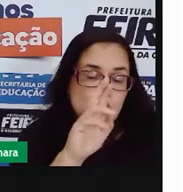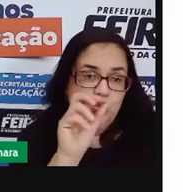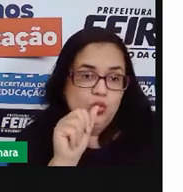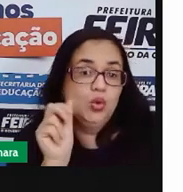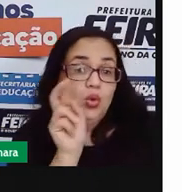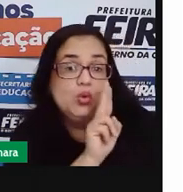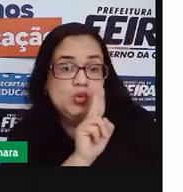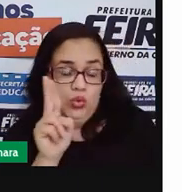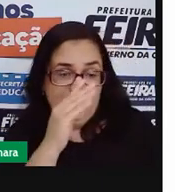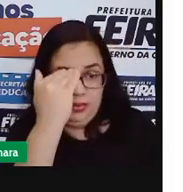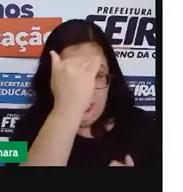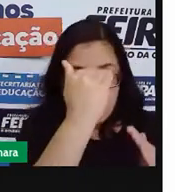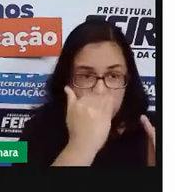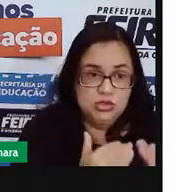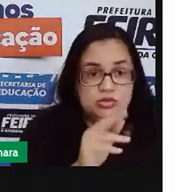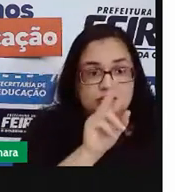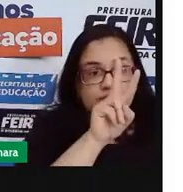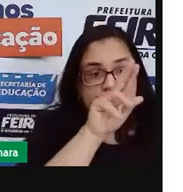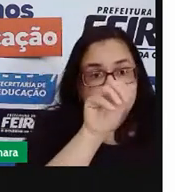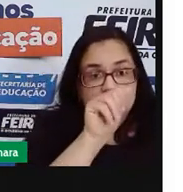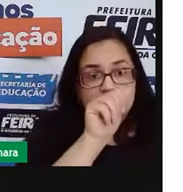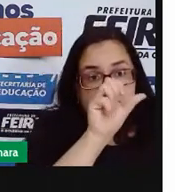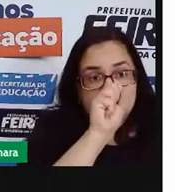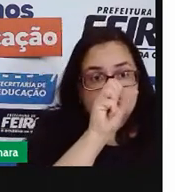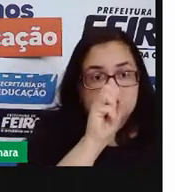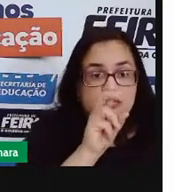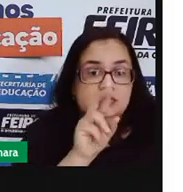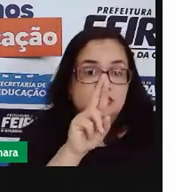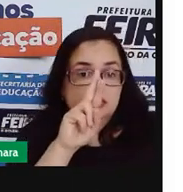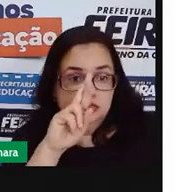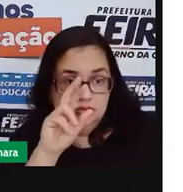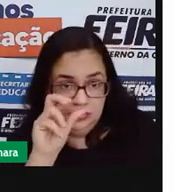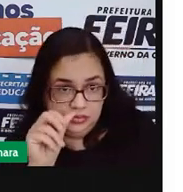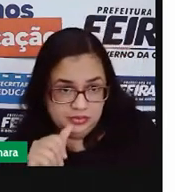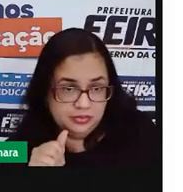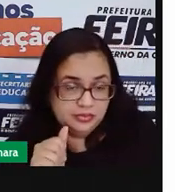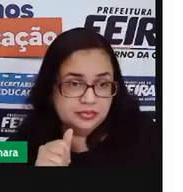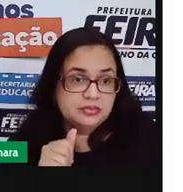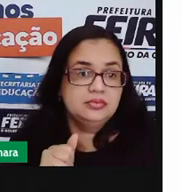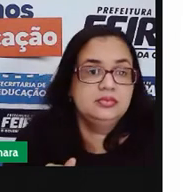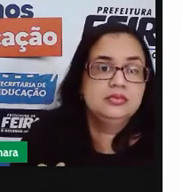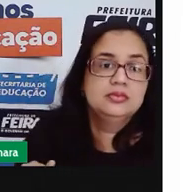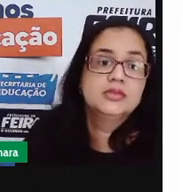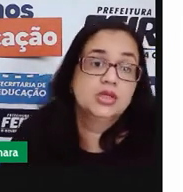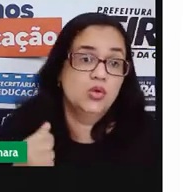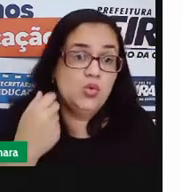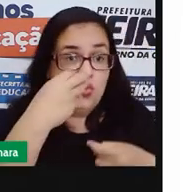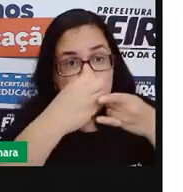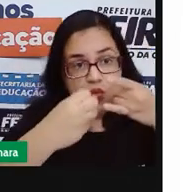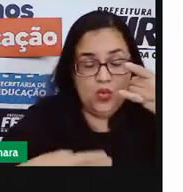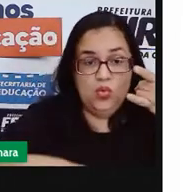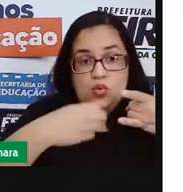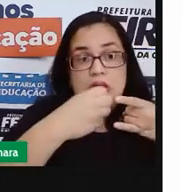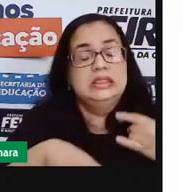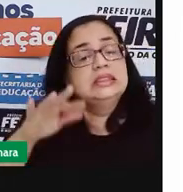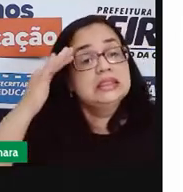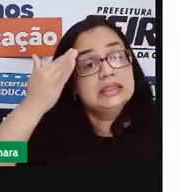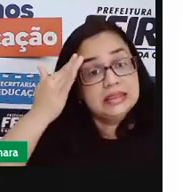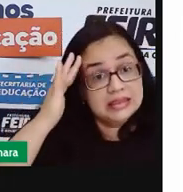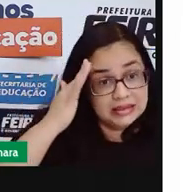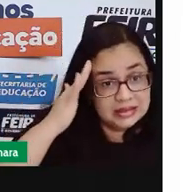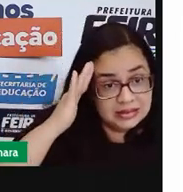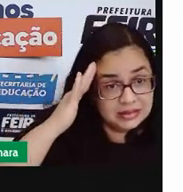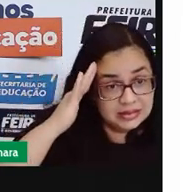vassoura. E depois, coloca aqui no bate-papo se você entendeu